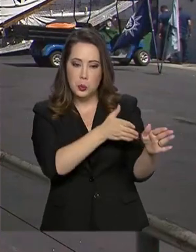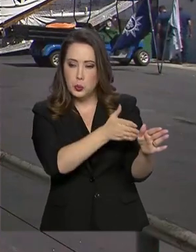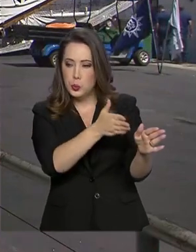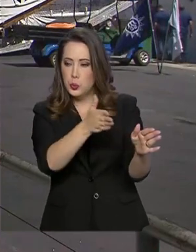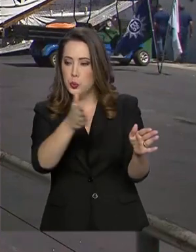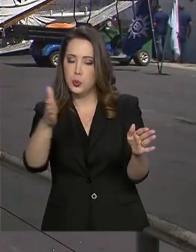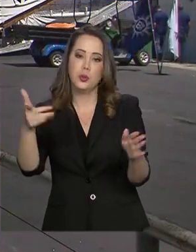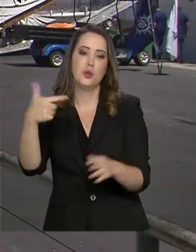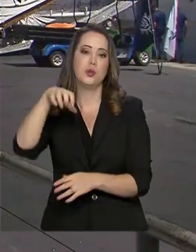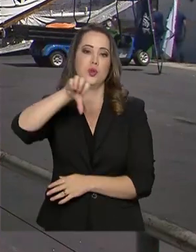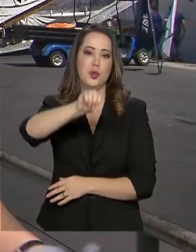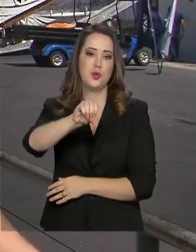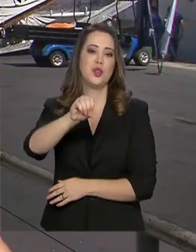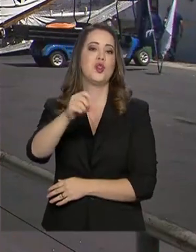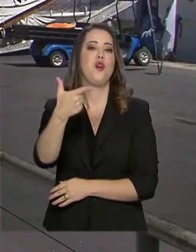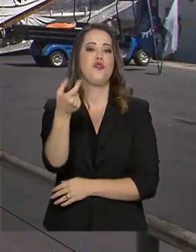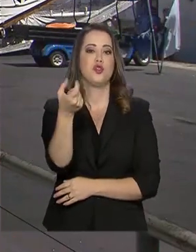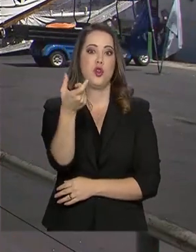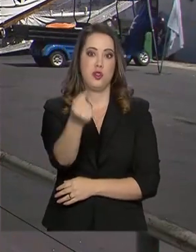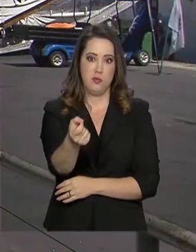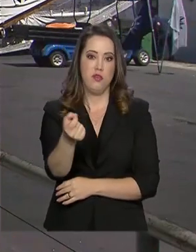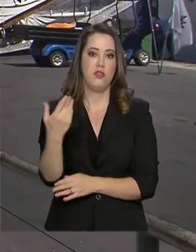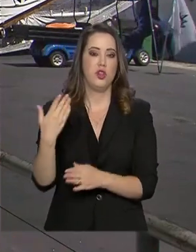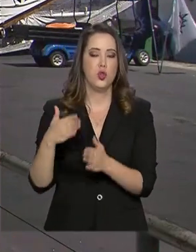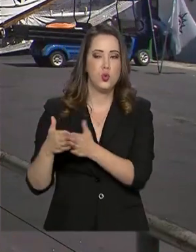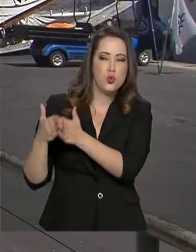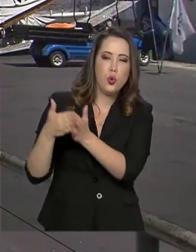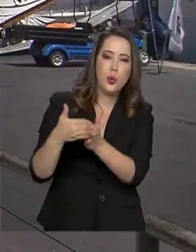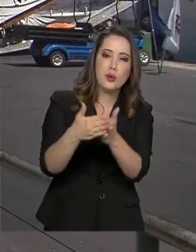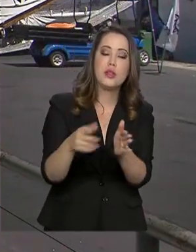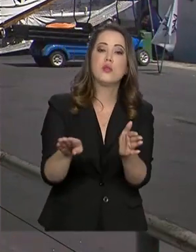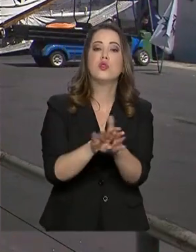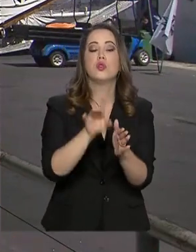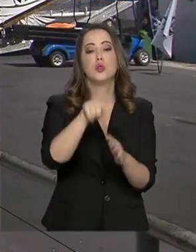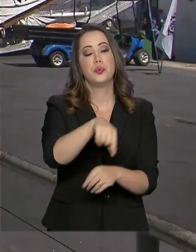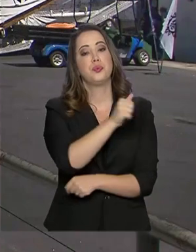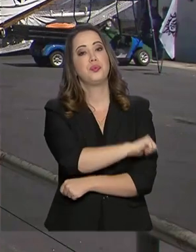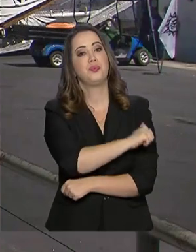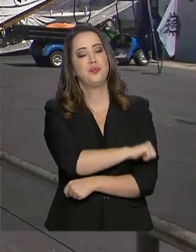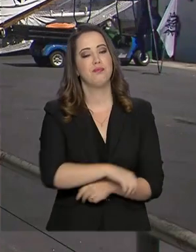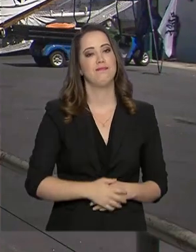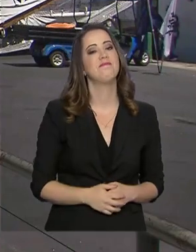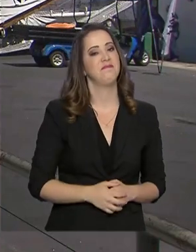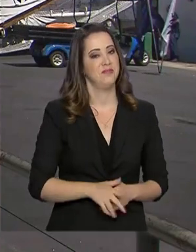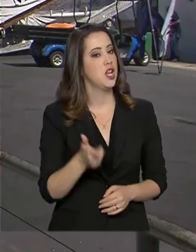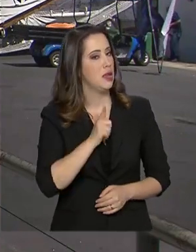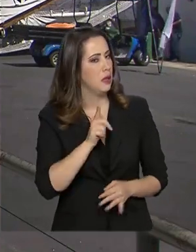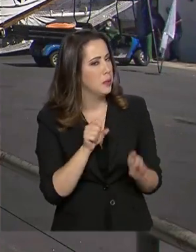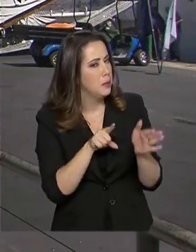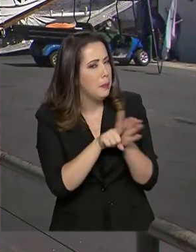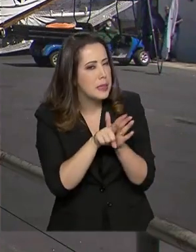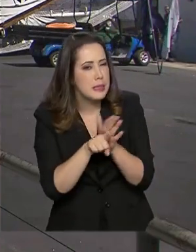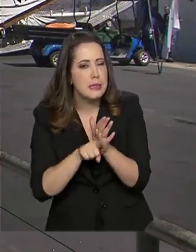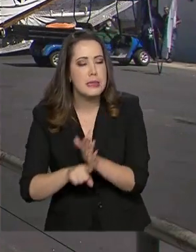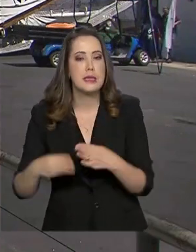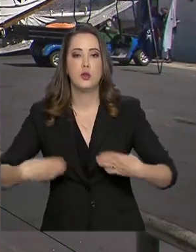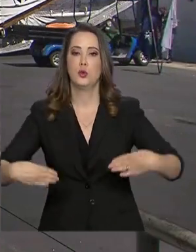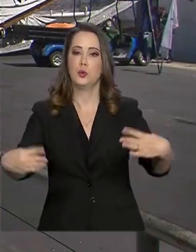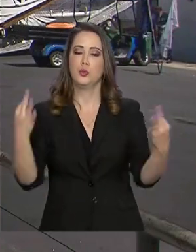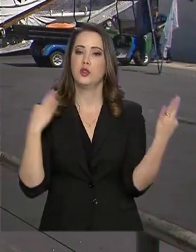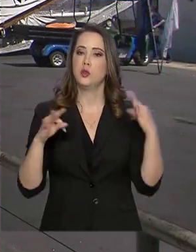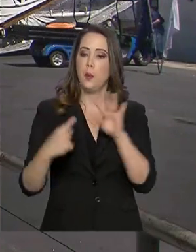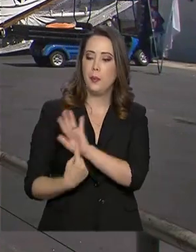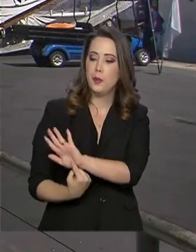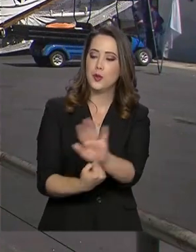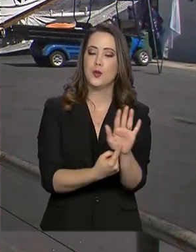2019 e 2020 de cruzeiros que chegam aqui na cidade. E uma pesquisa realizada pelo Ministério do Turismo revelou que o setor